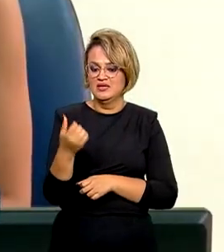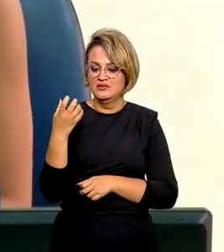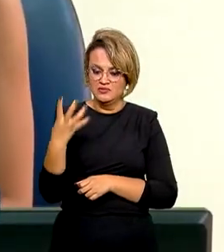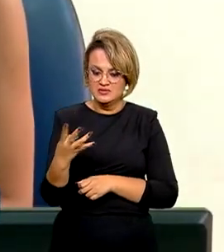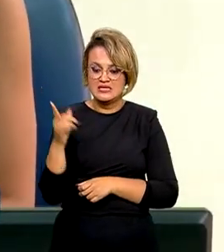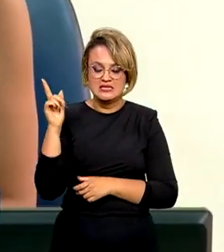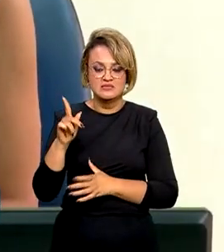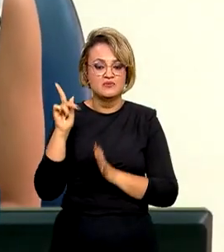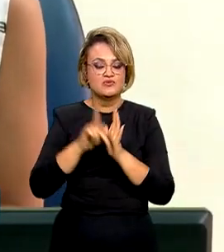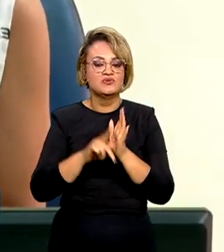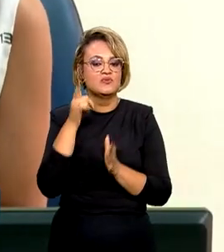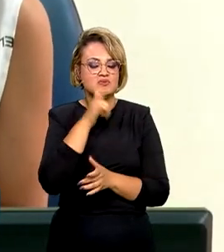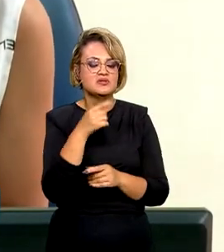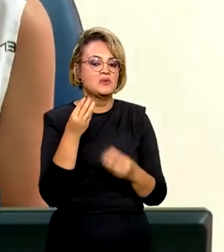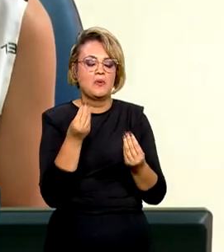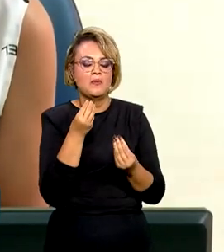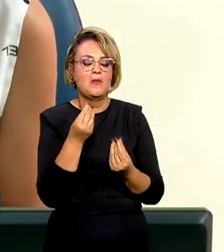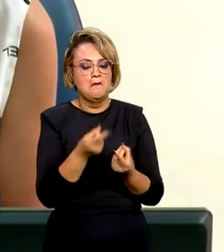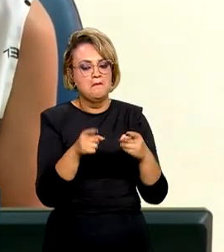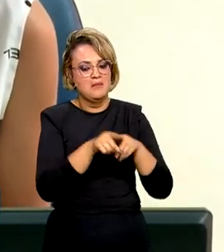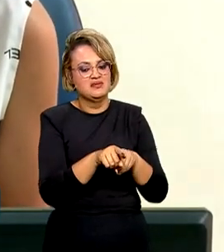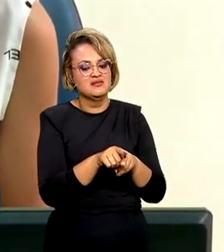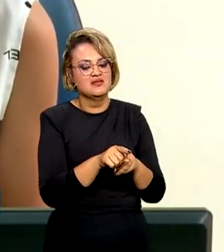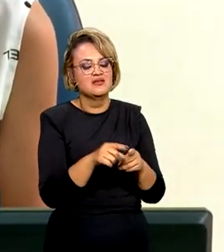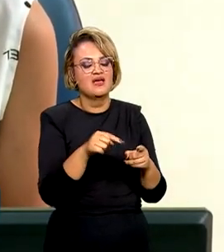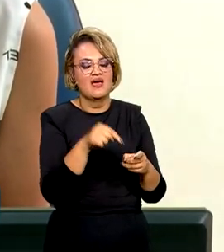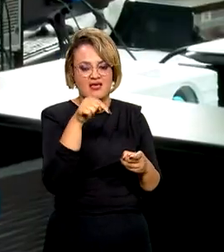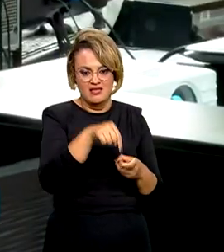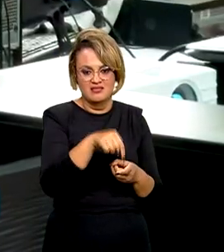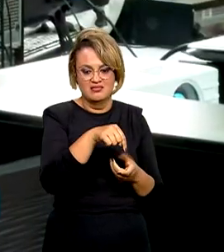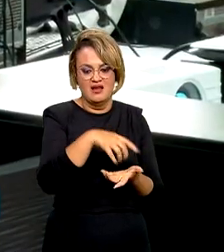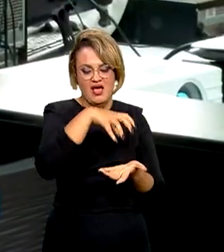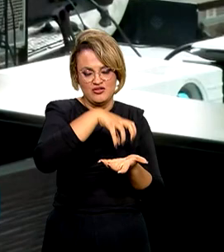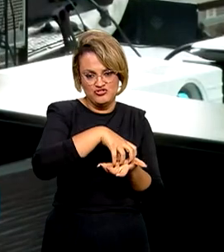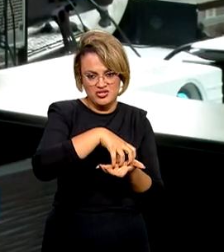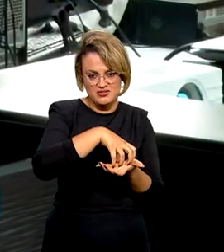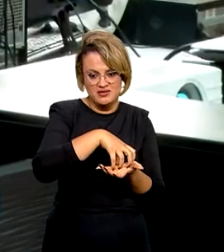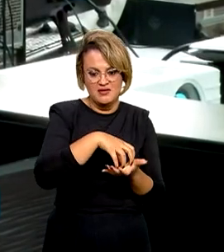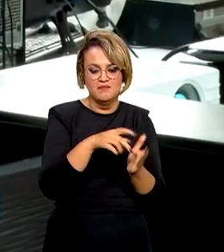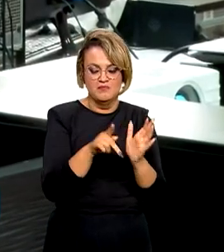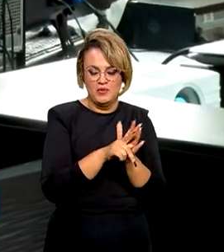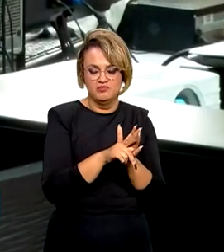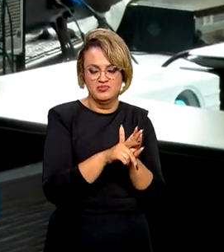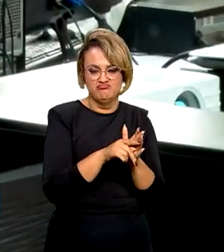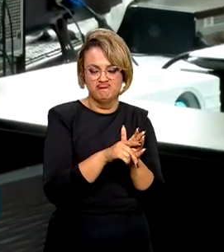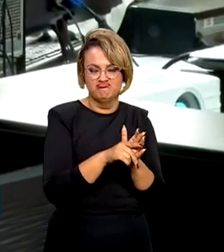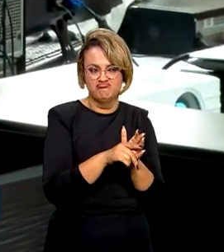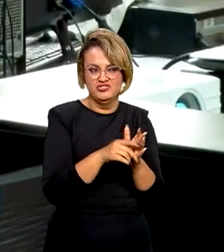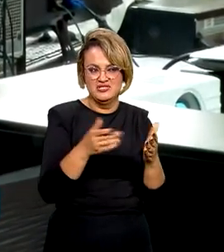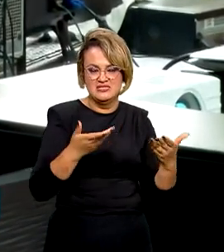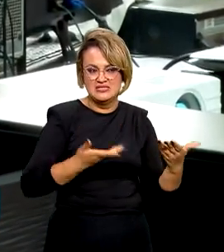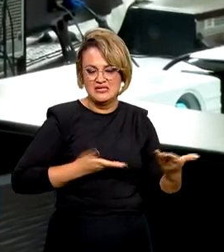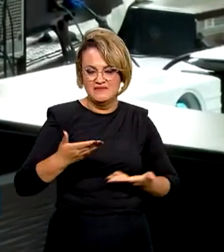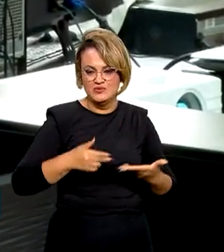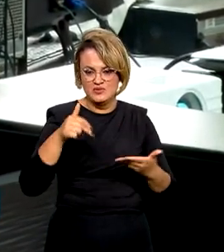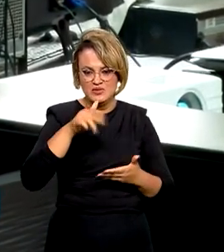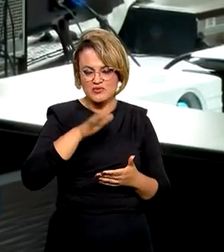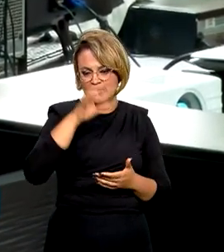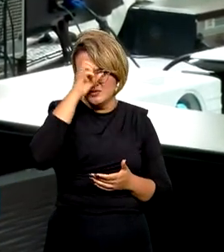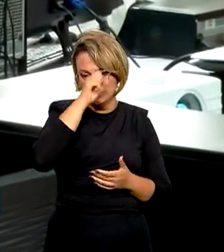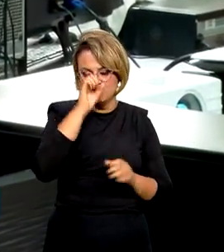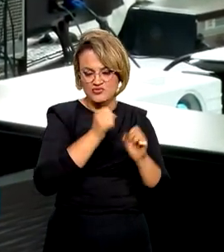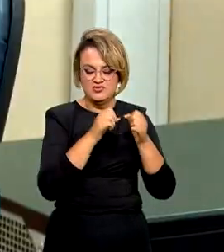O projeto é resultado de parceria entre a Agência Brasileira de Cooperação, o Serviço Nacional de Aprendizagem